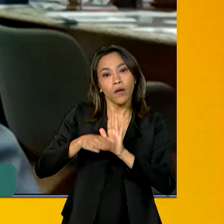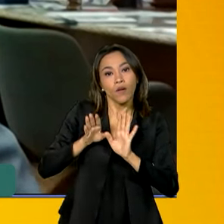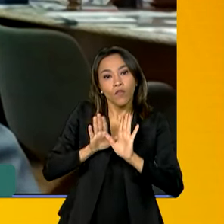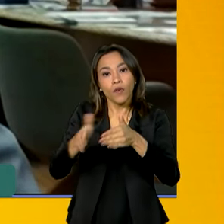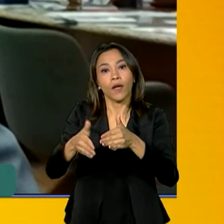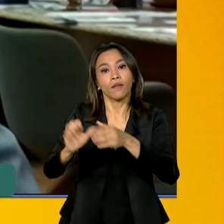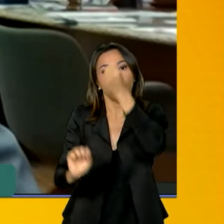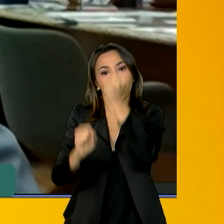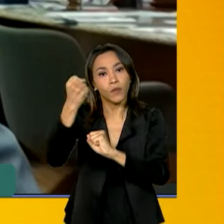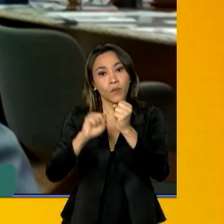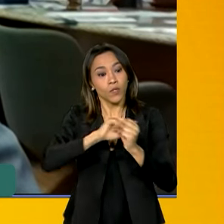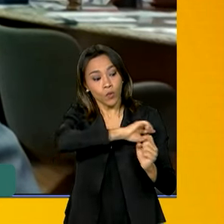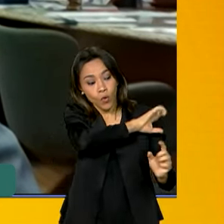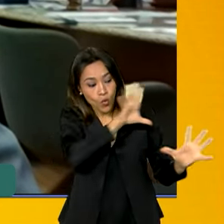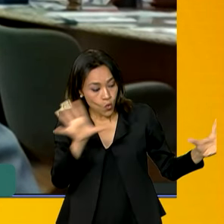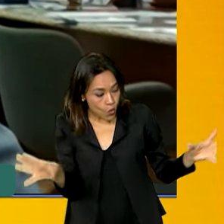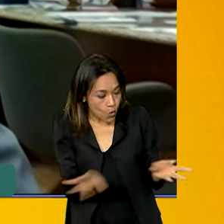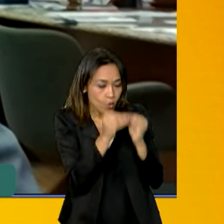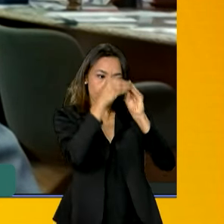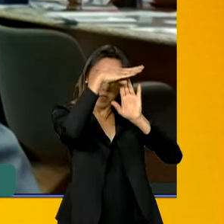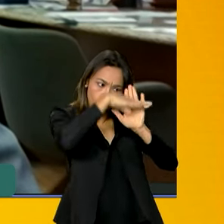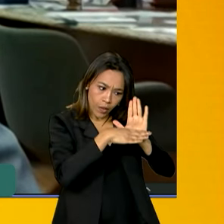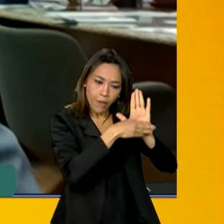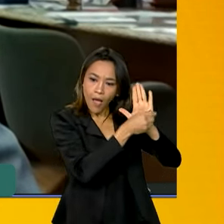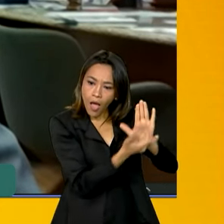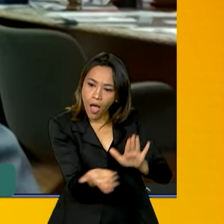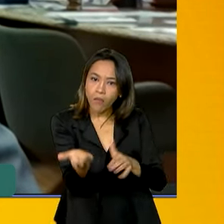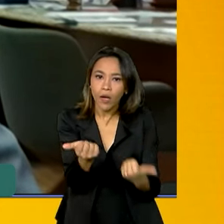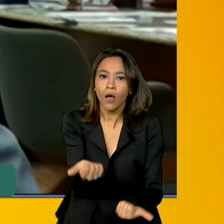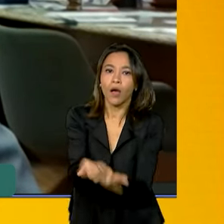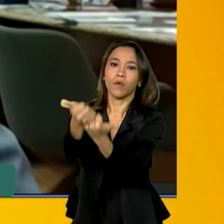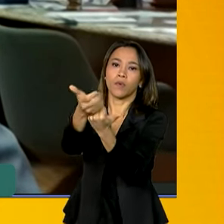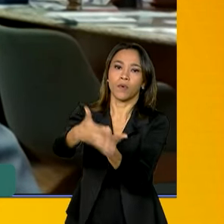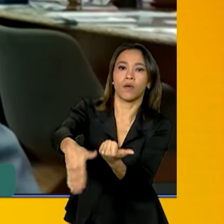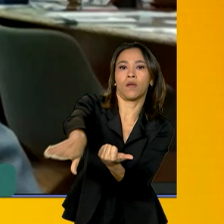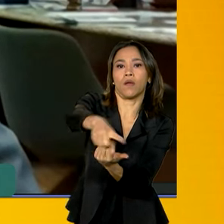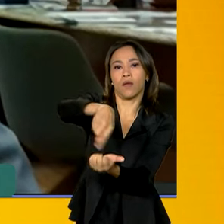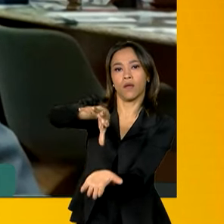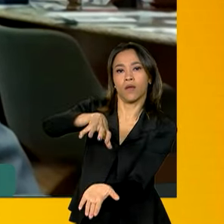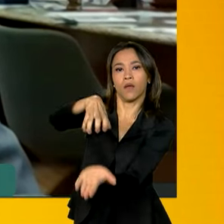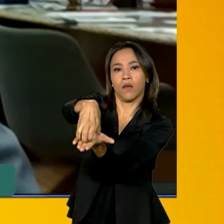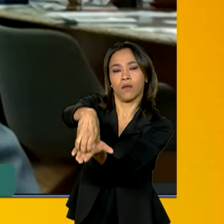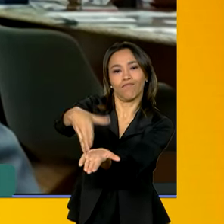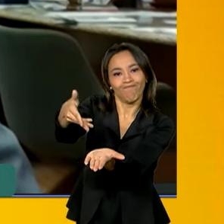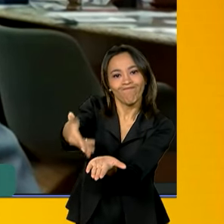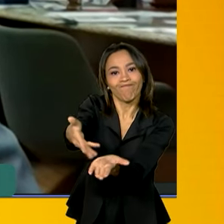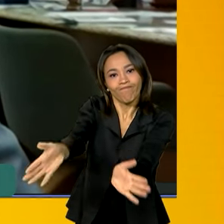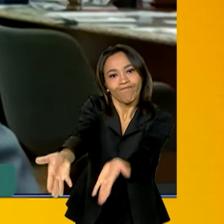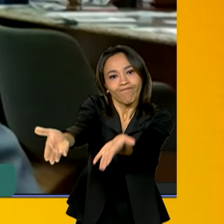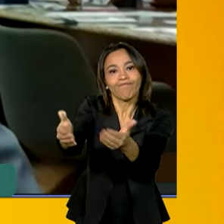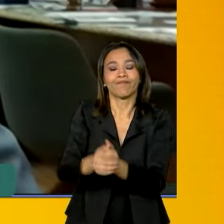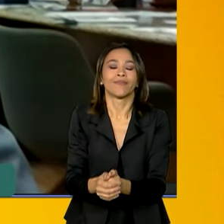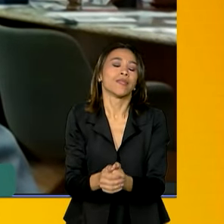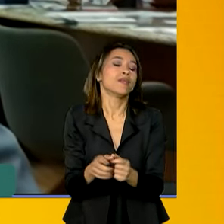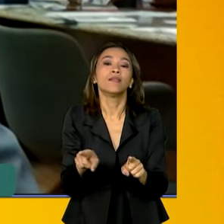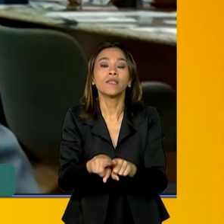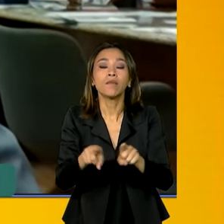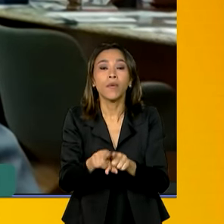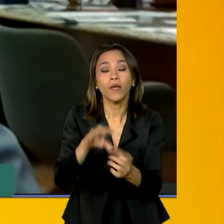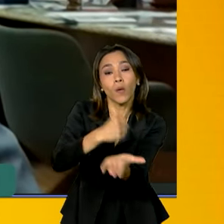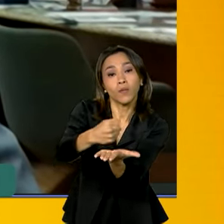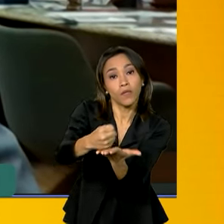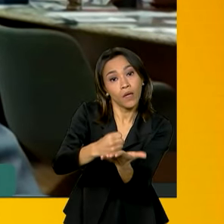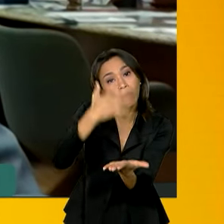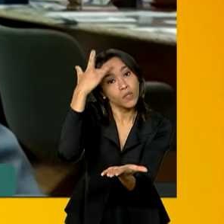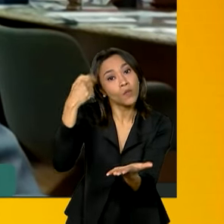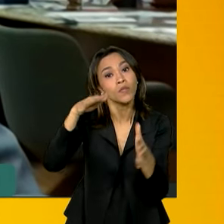cooperativas, porque nós podemos aumentar a produção de alimentos e, ao mesmo tempo, empregar pessoas